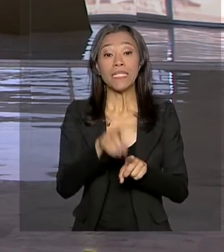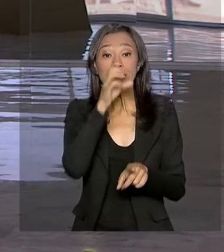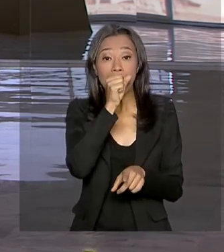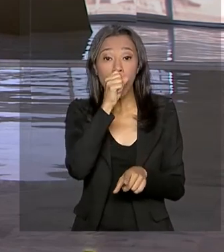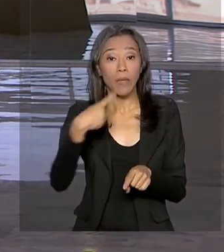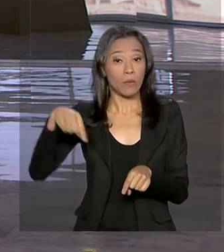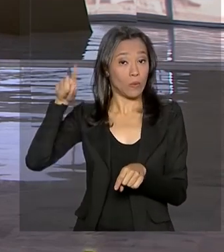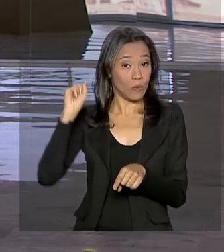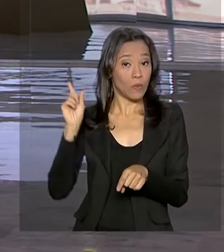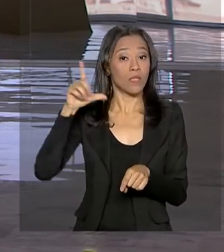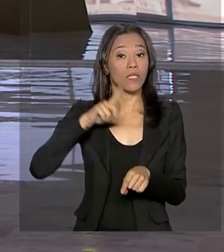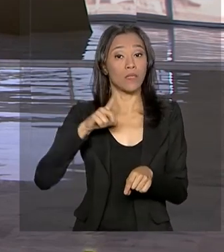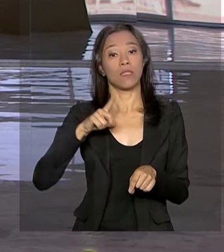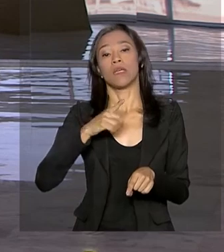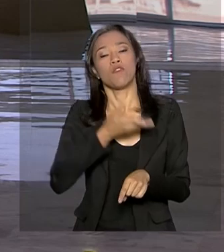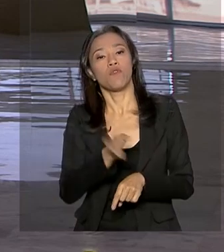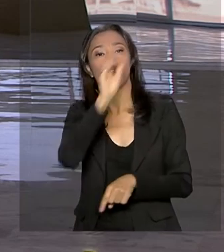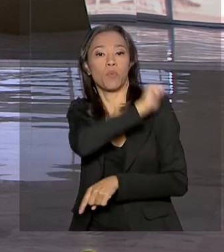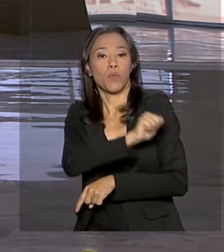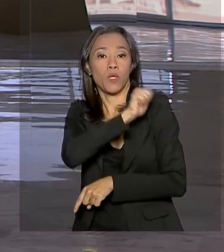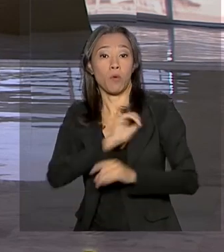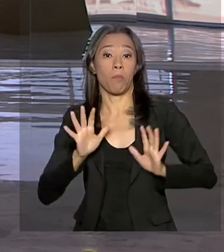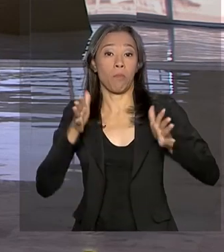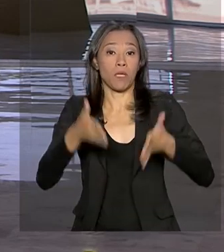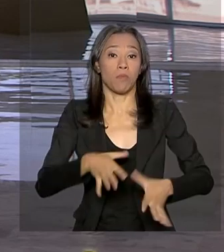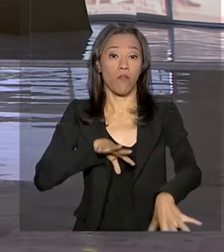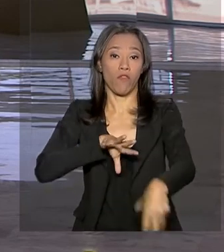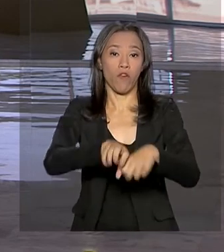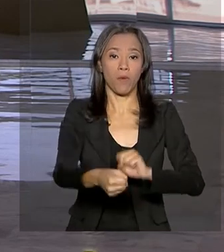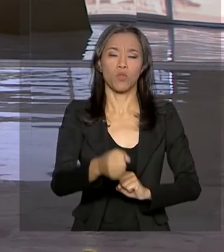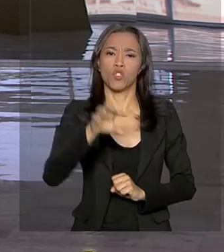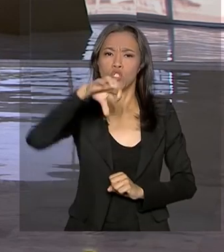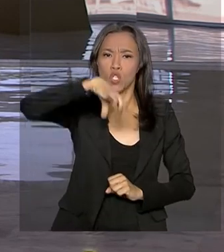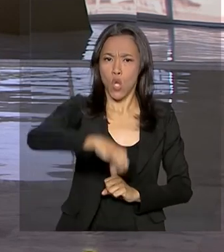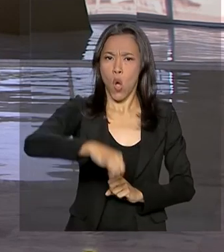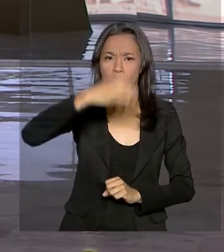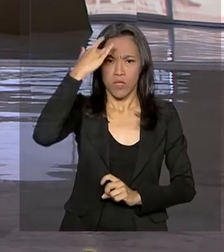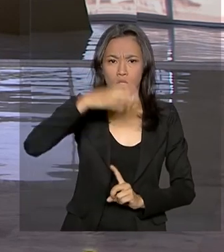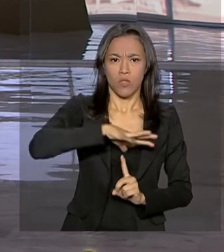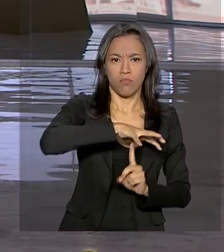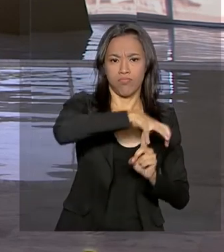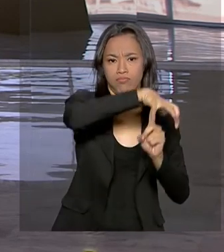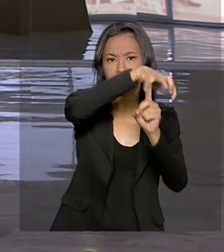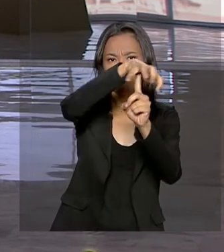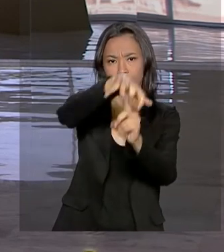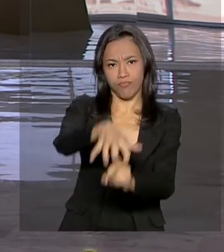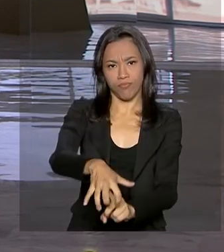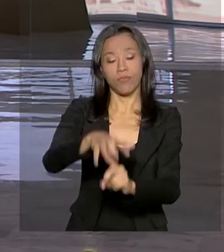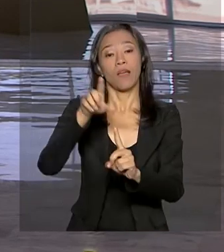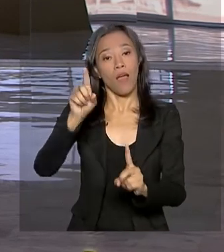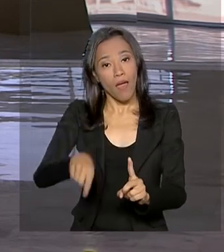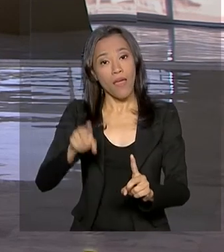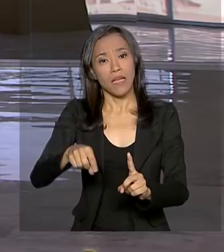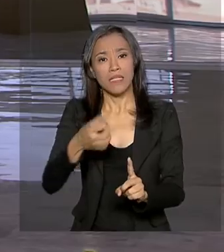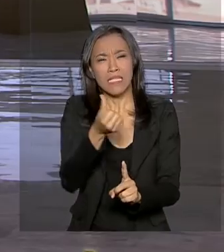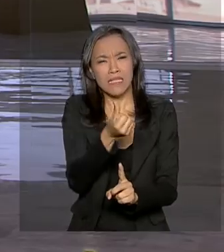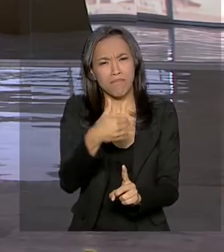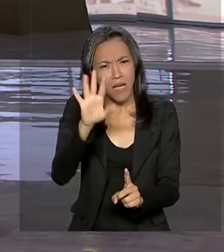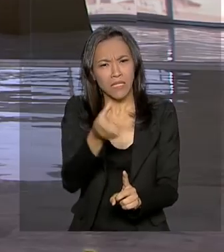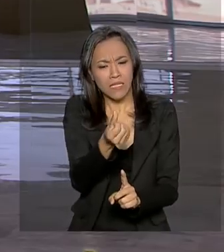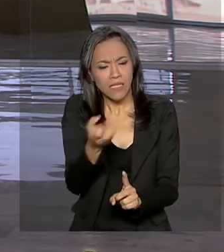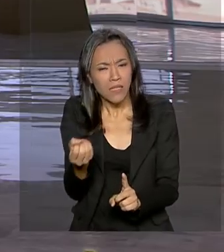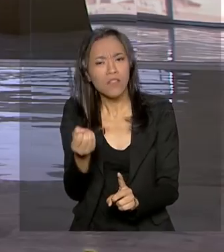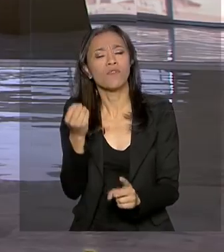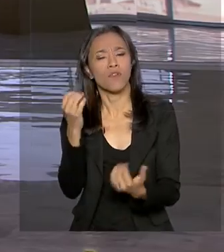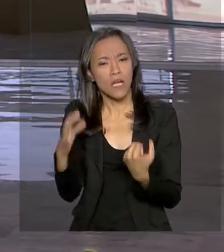Janeiro da formatura de novos paraquedistas. São 638 militares que vão ajudar na garantia da ordem